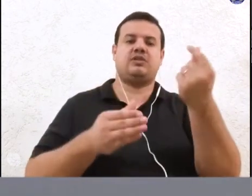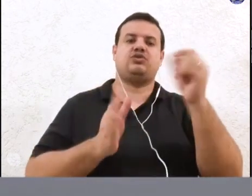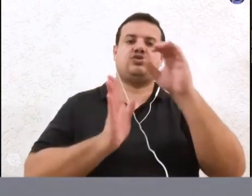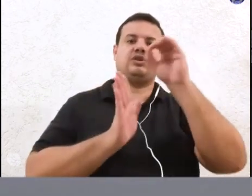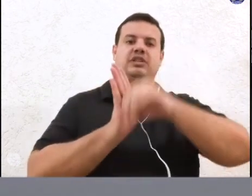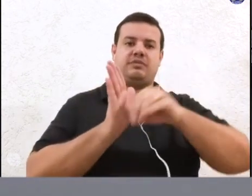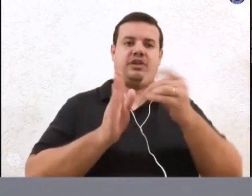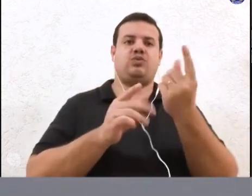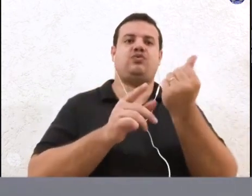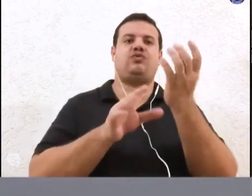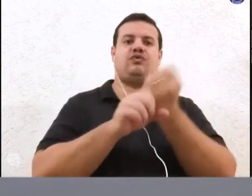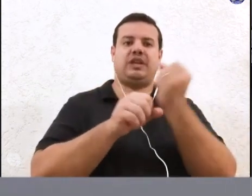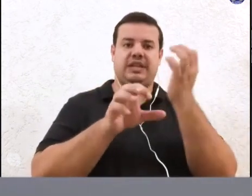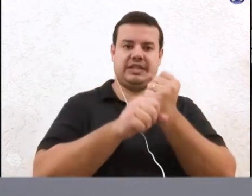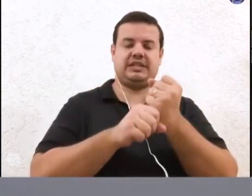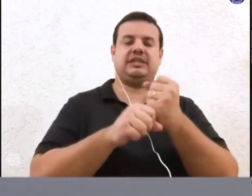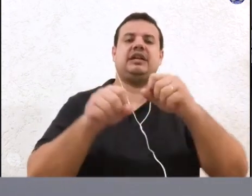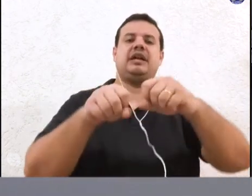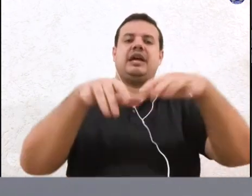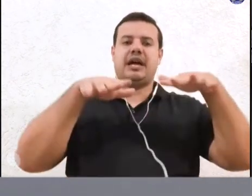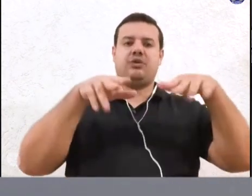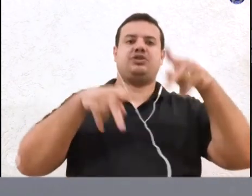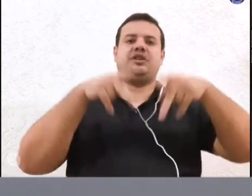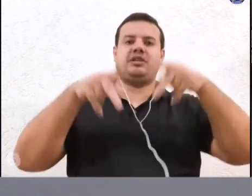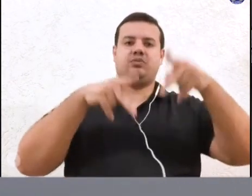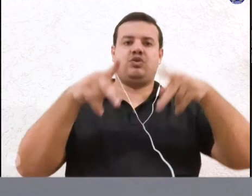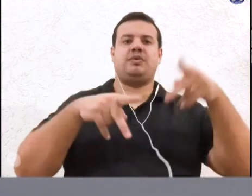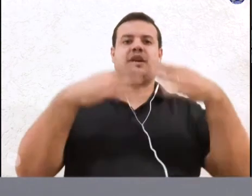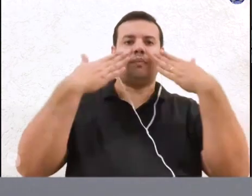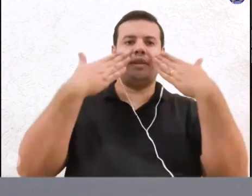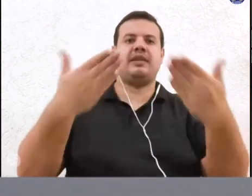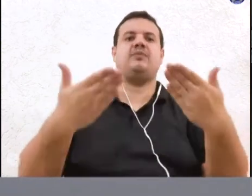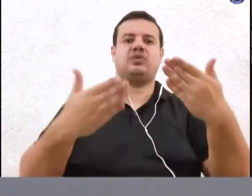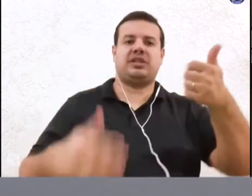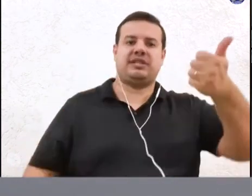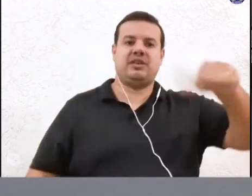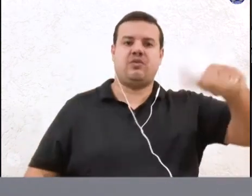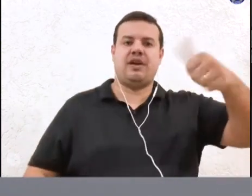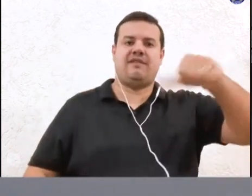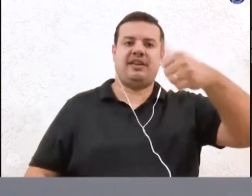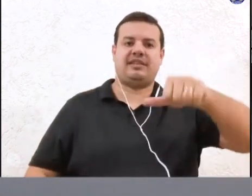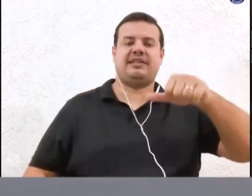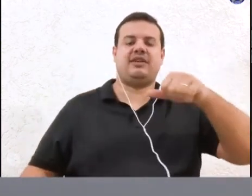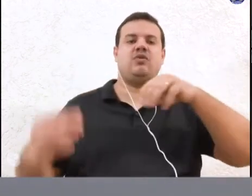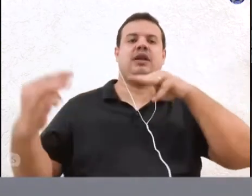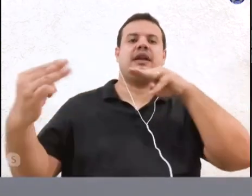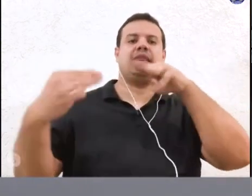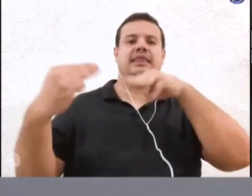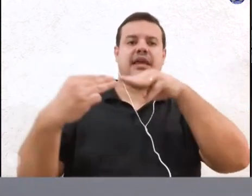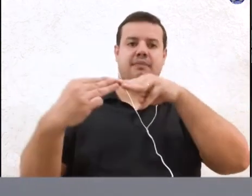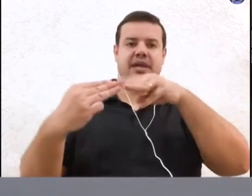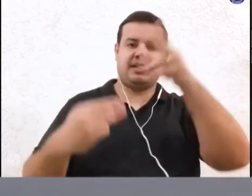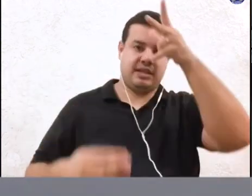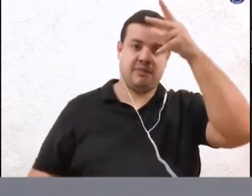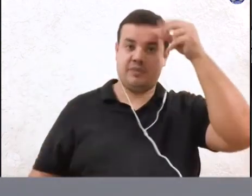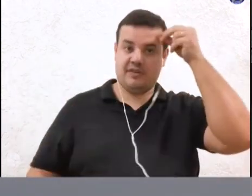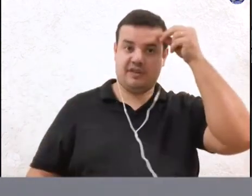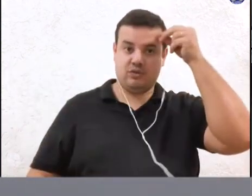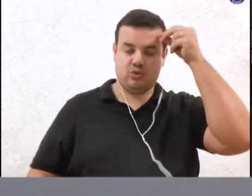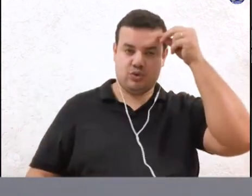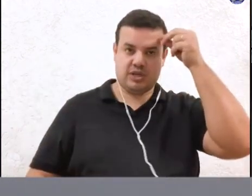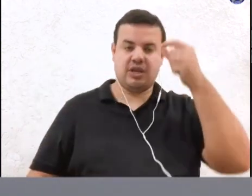audiência pública para demonstração e avaliação das metas fiscais da prefeitura no primeiro